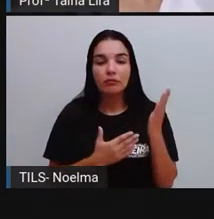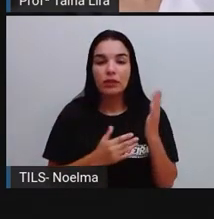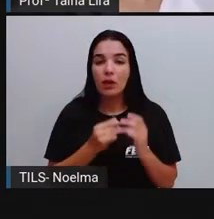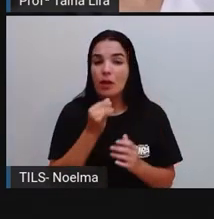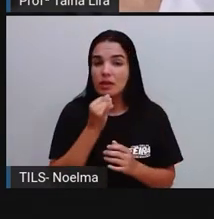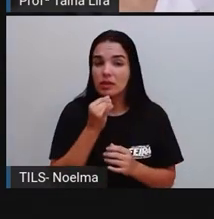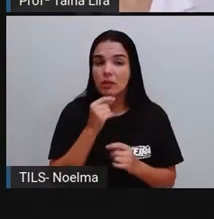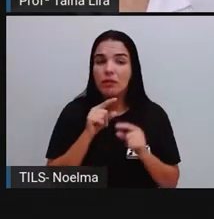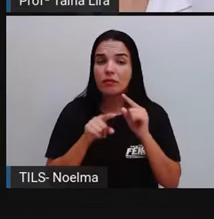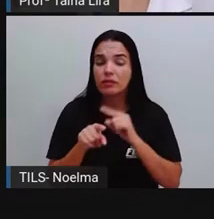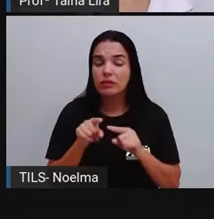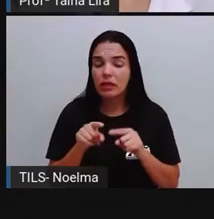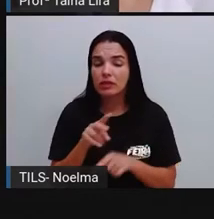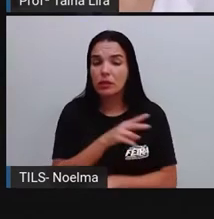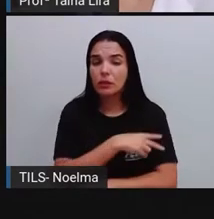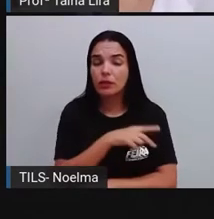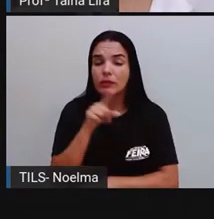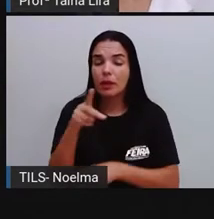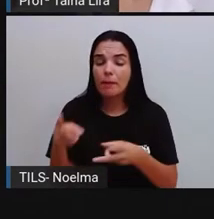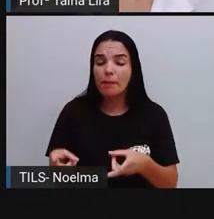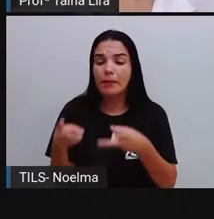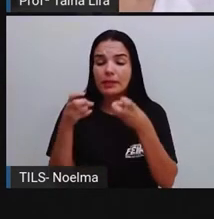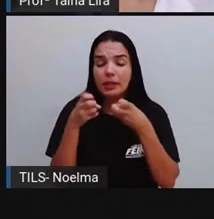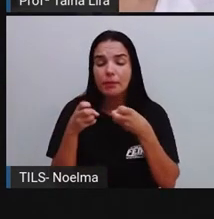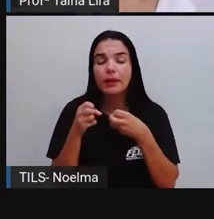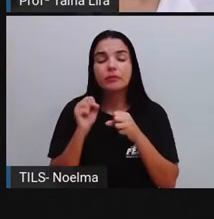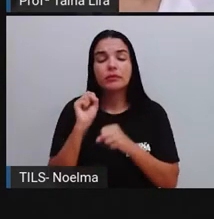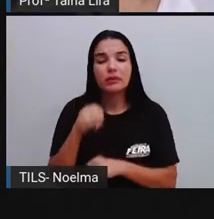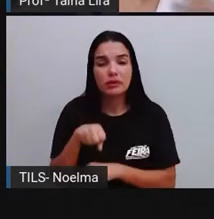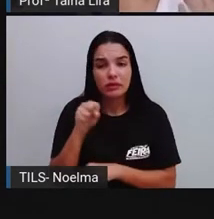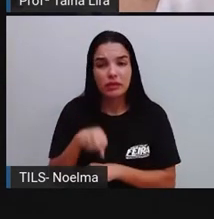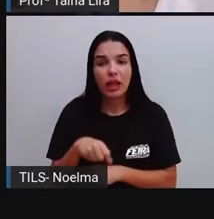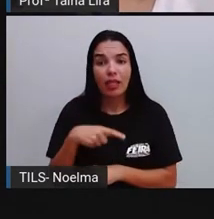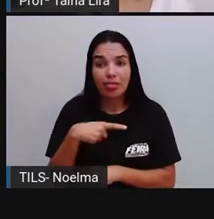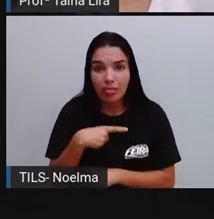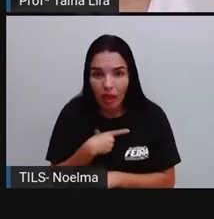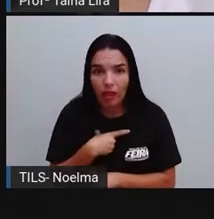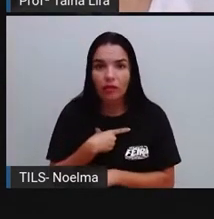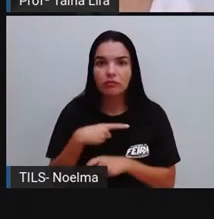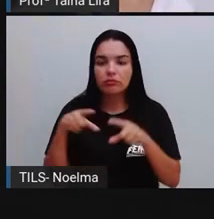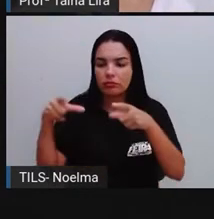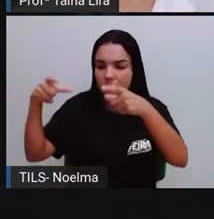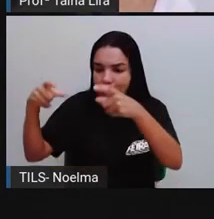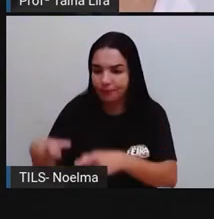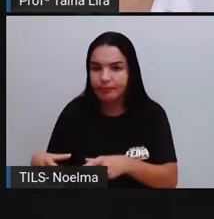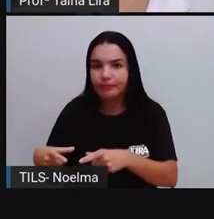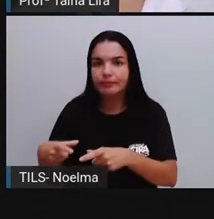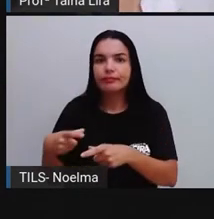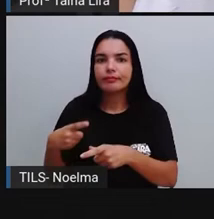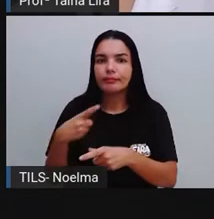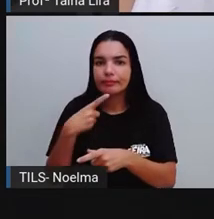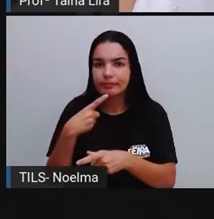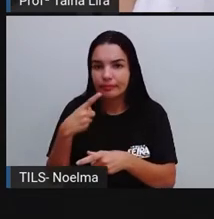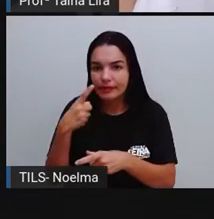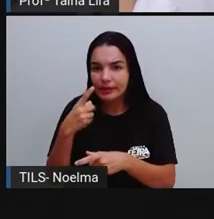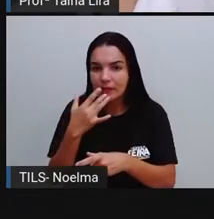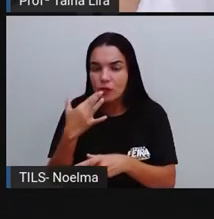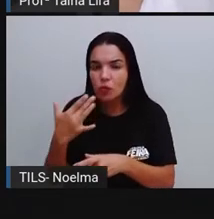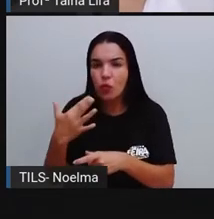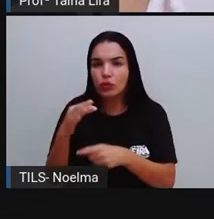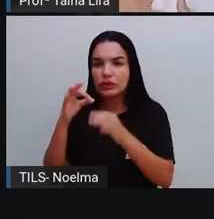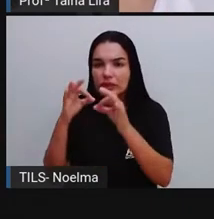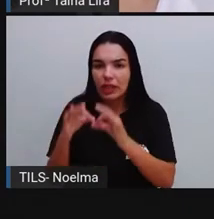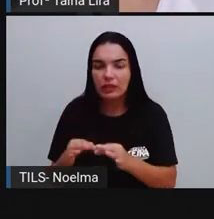para vocês, segundo ano, para vocês perceberem que mesmo, muitas vezes, com a lixeira, né, tem a lixeira da coleta seletiva nos